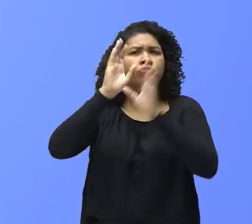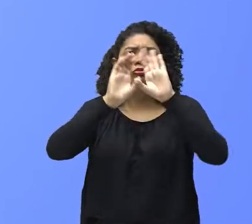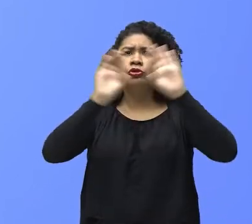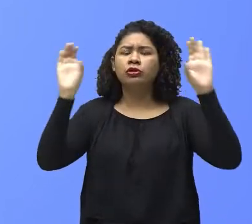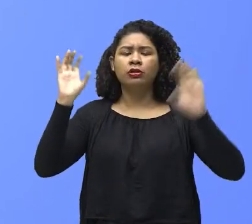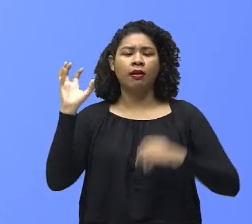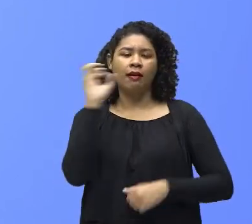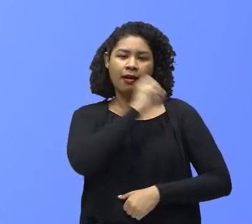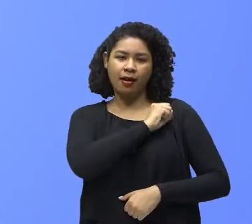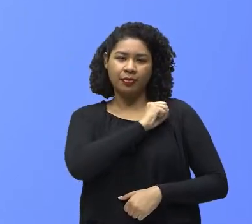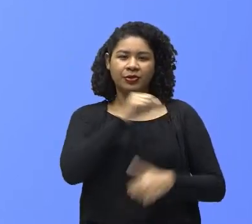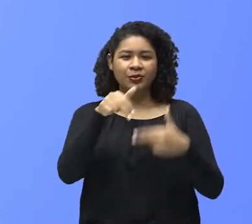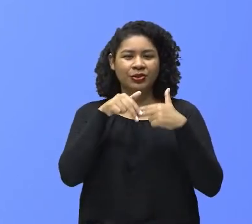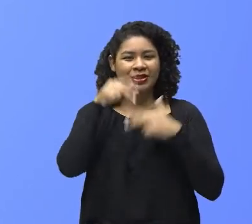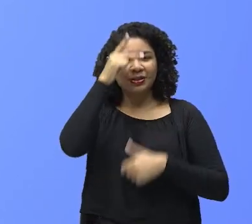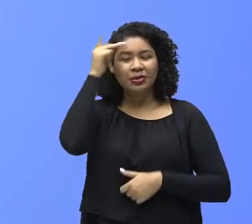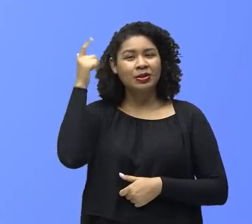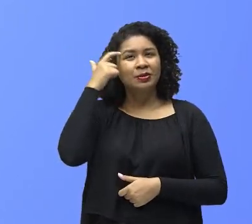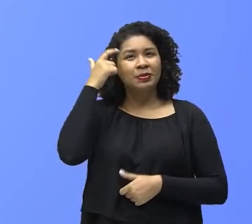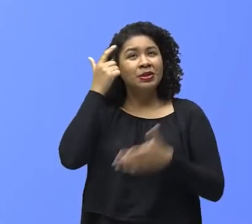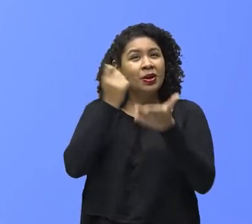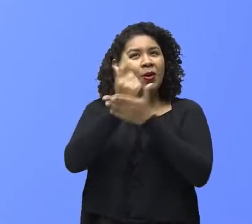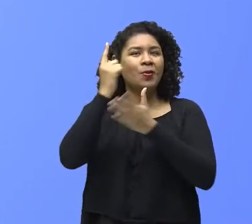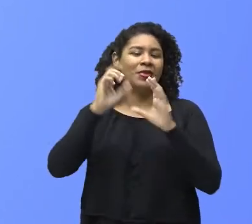comprando um pedaço no céu para si.